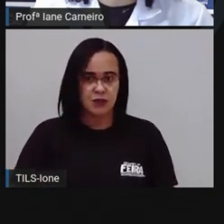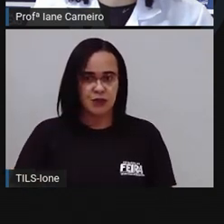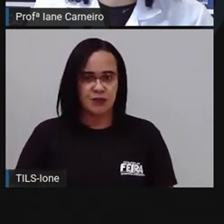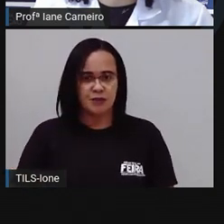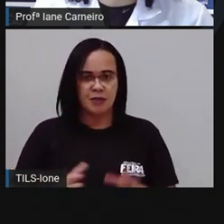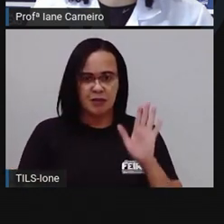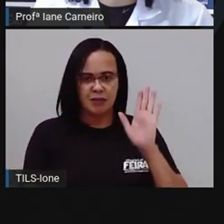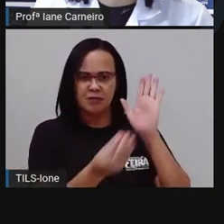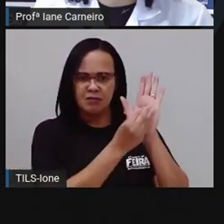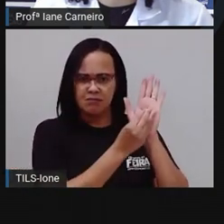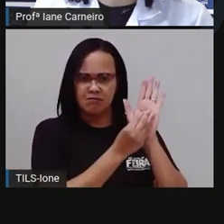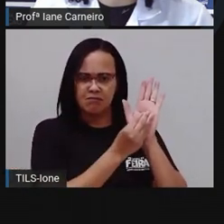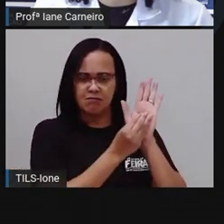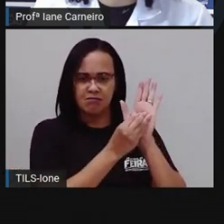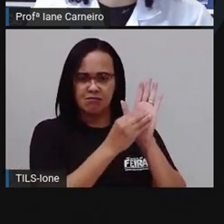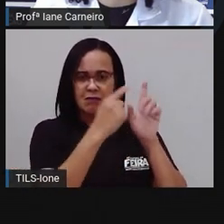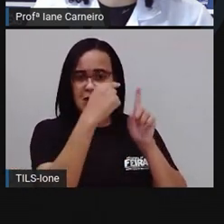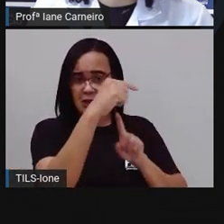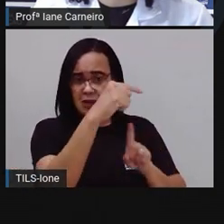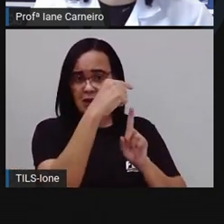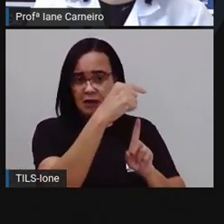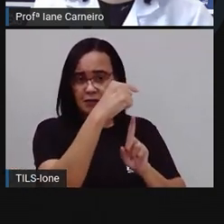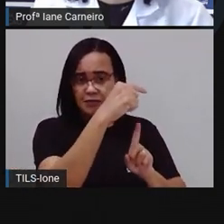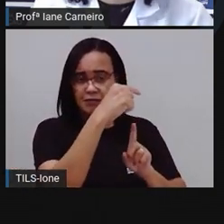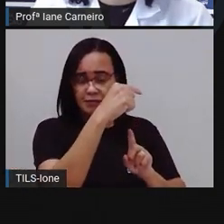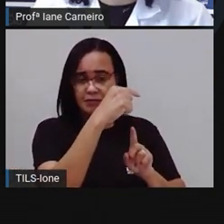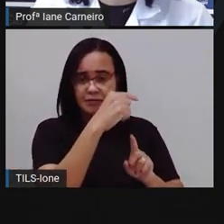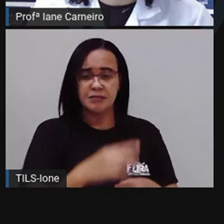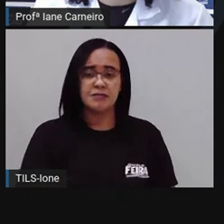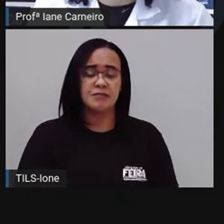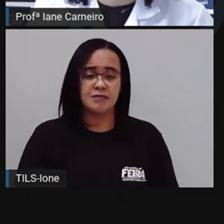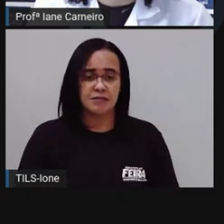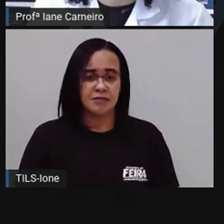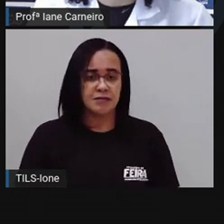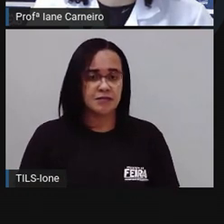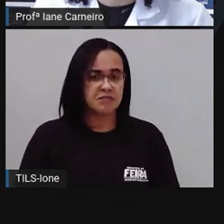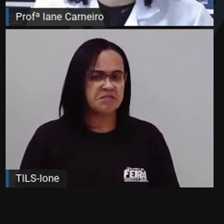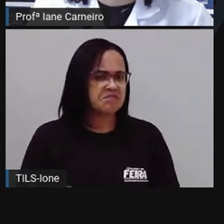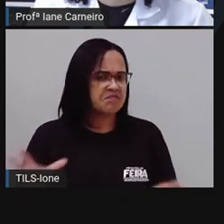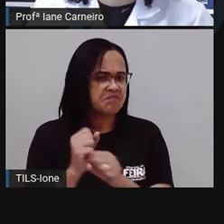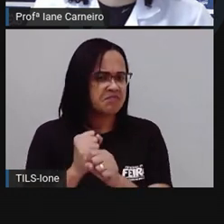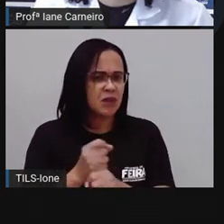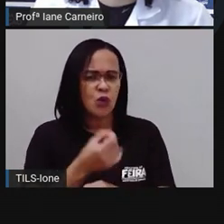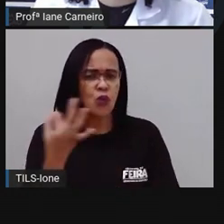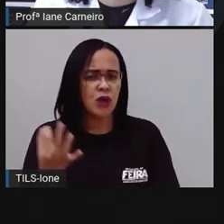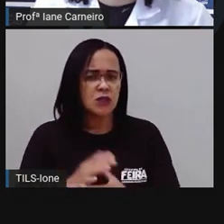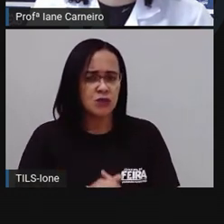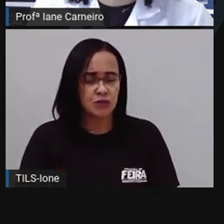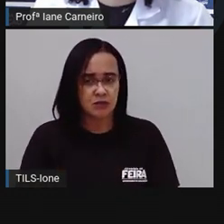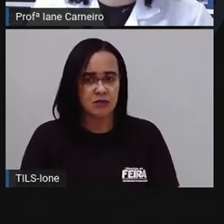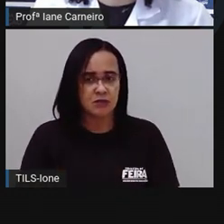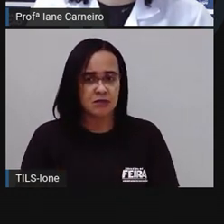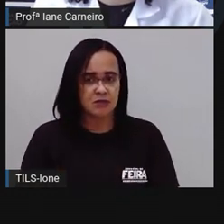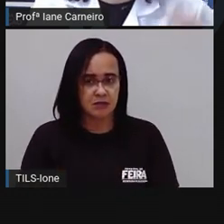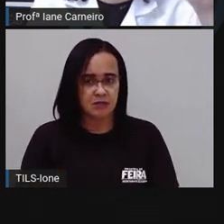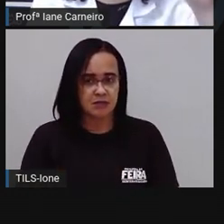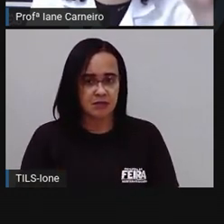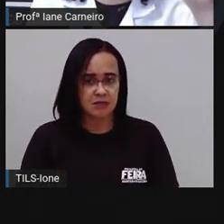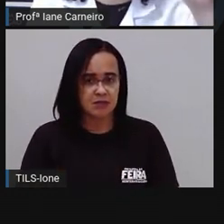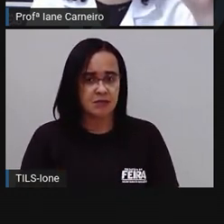garrafinha de dois litros, quanto é que eu consegui? Vamos ver, ó. Um, mais dois.